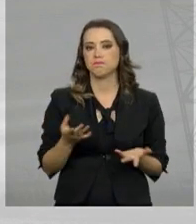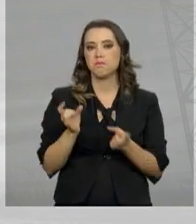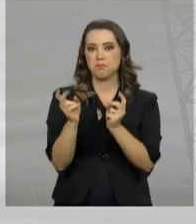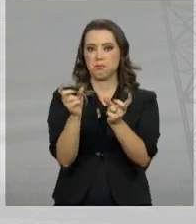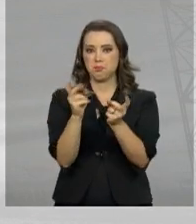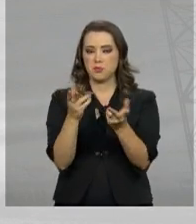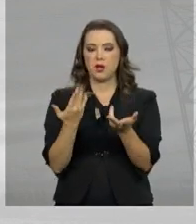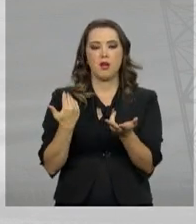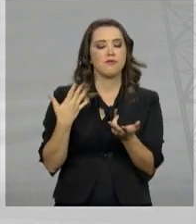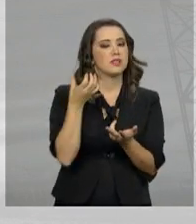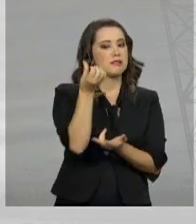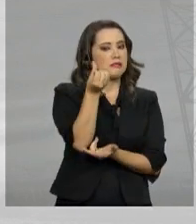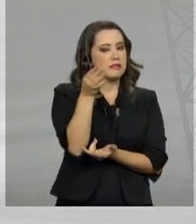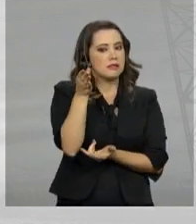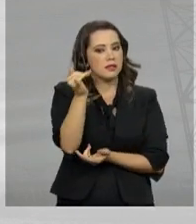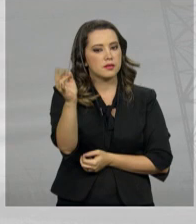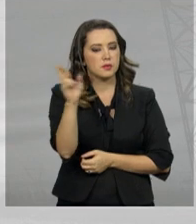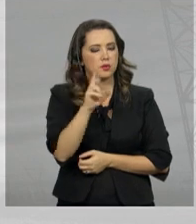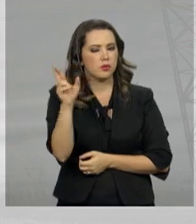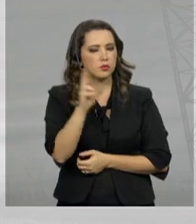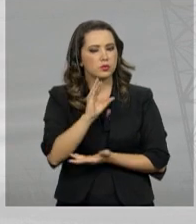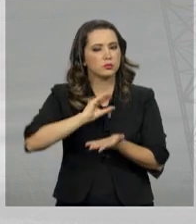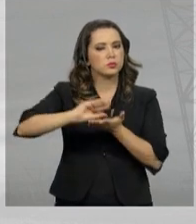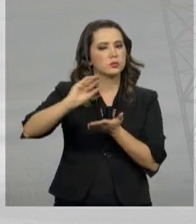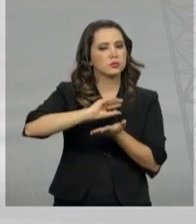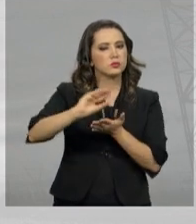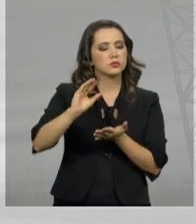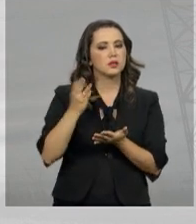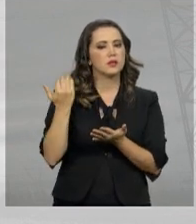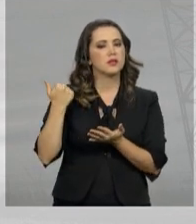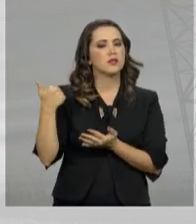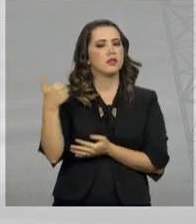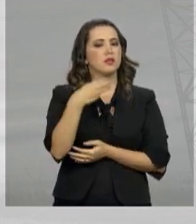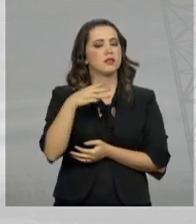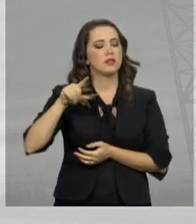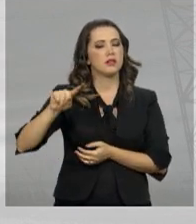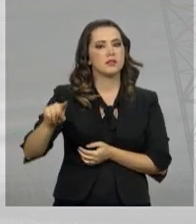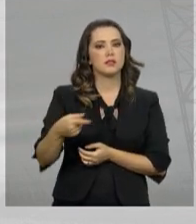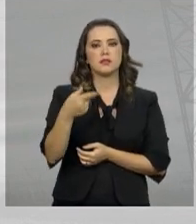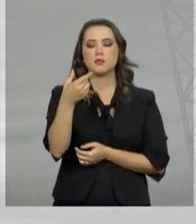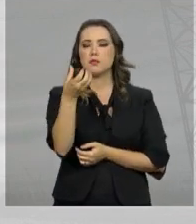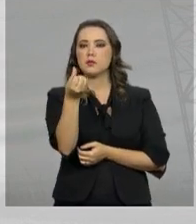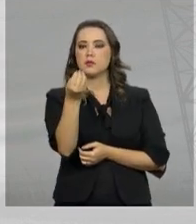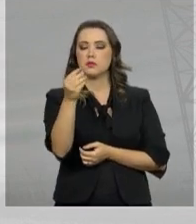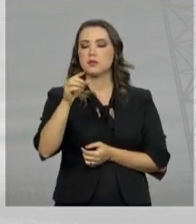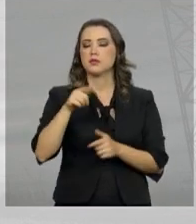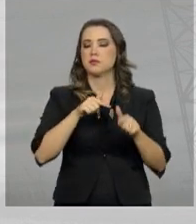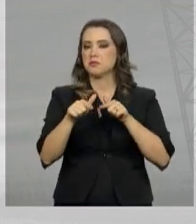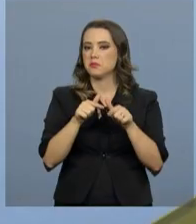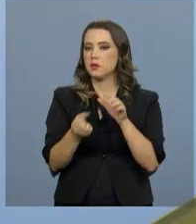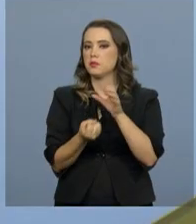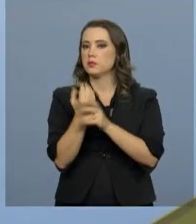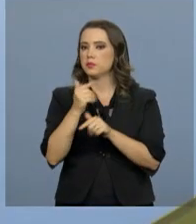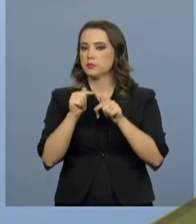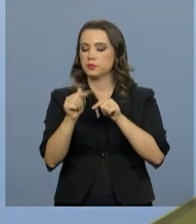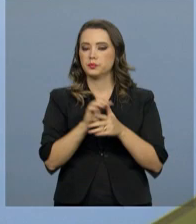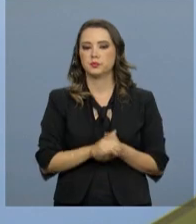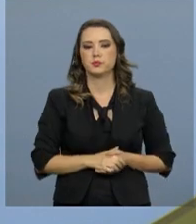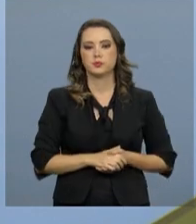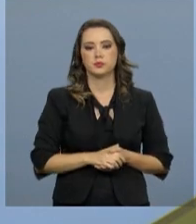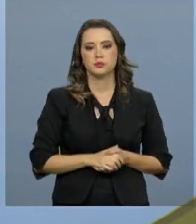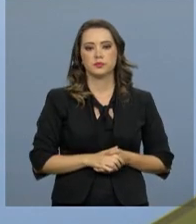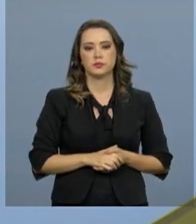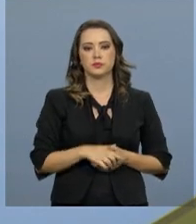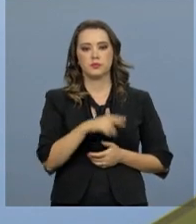cerca de 6 bilhões de reais em investimentos e 13.600 empregos diretos. Para o diretor